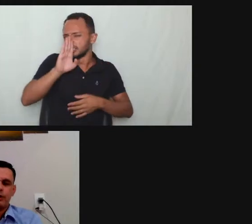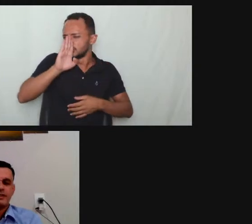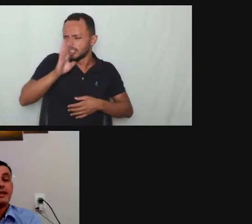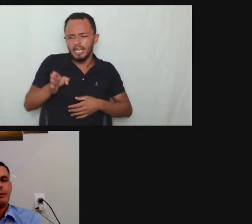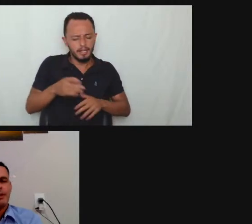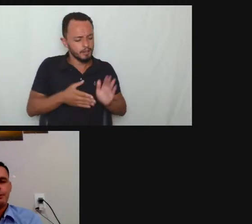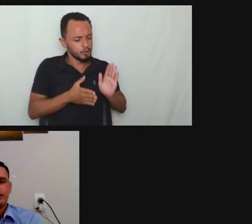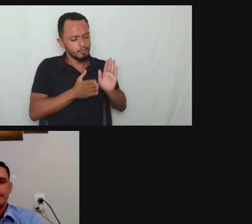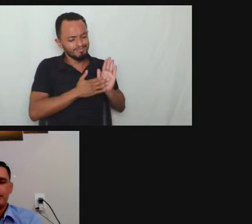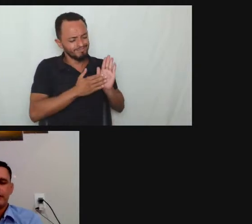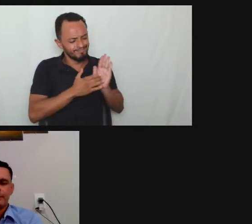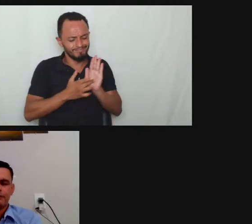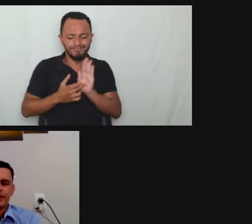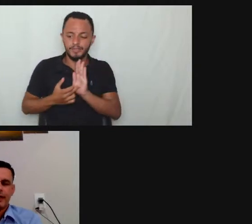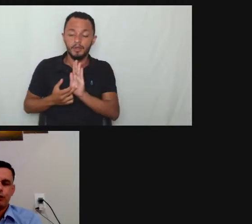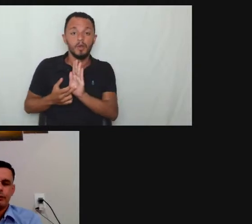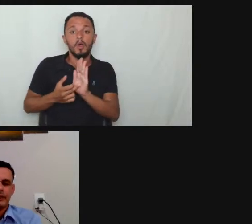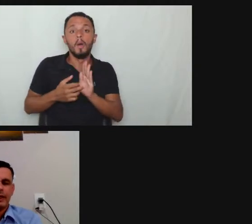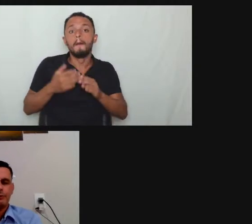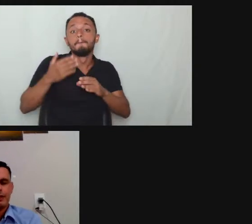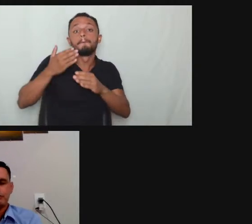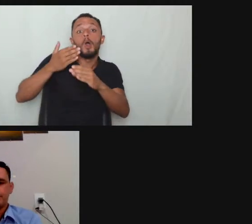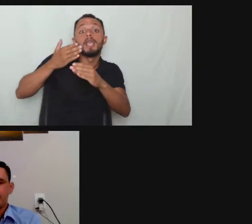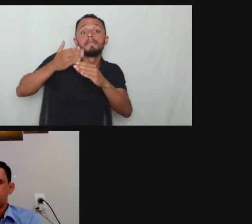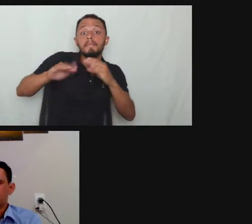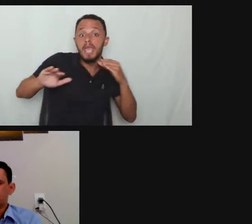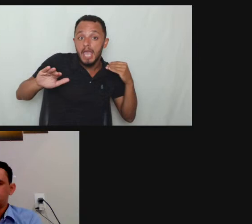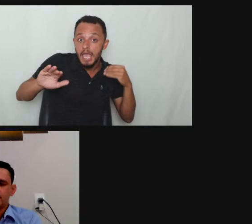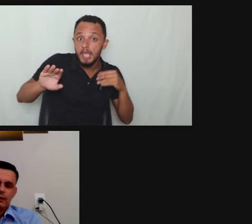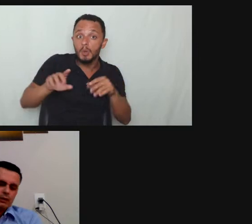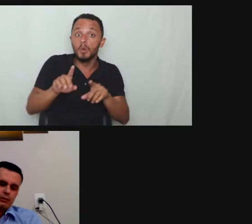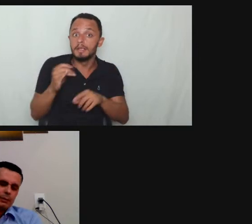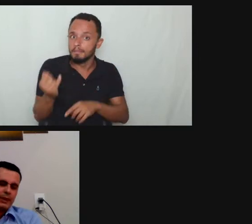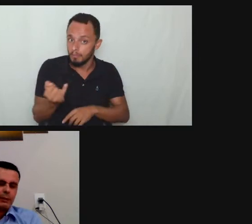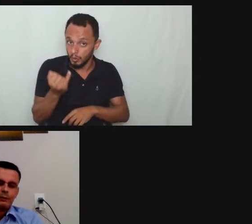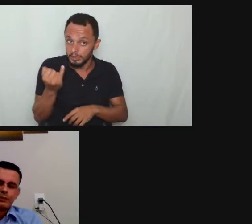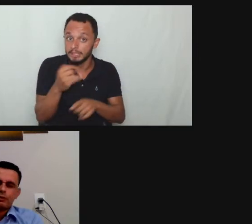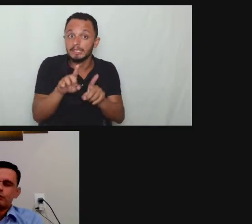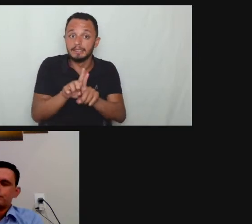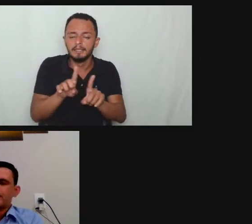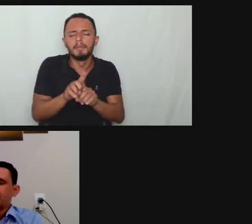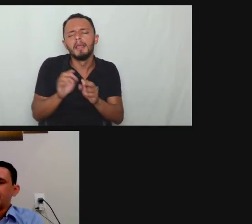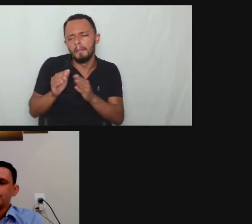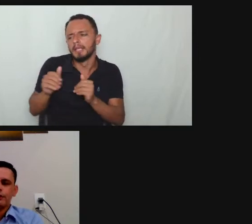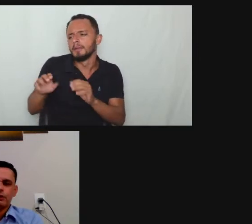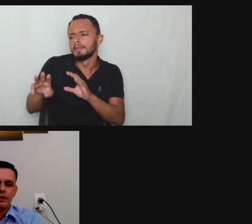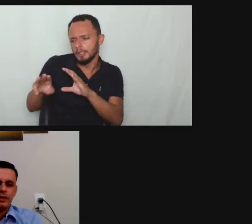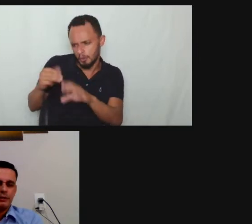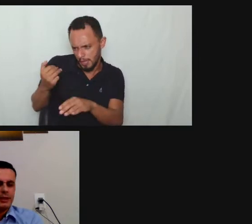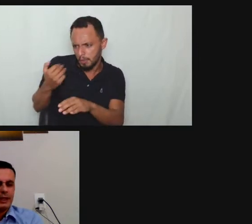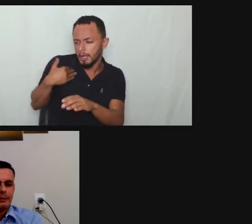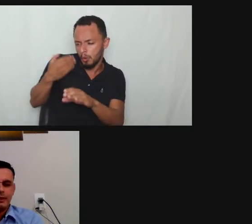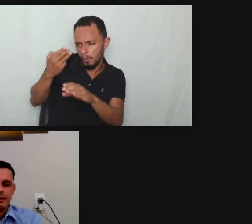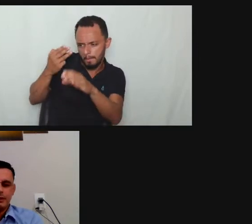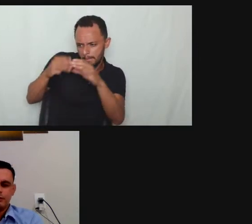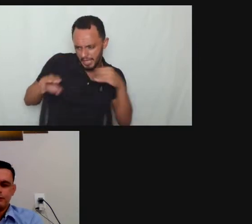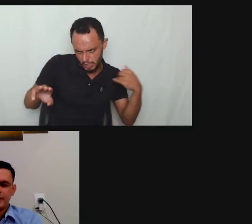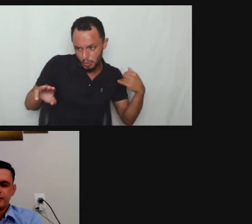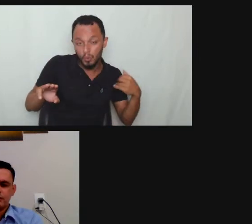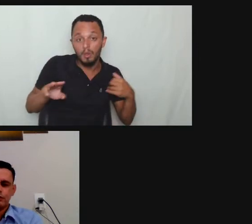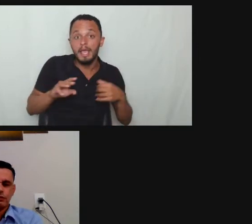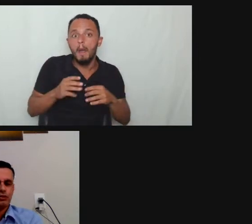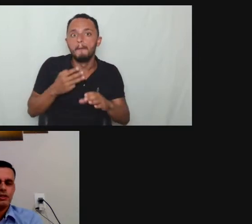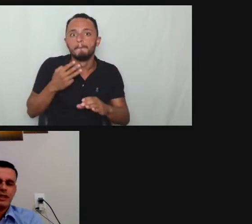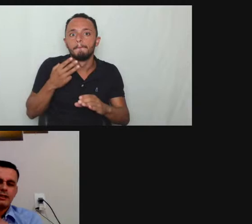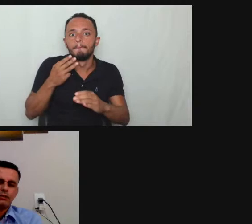mostrar encaminha por e-mail até para ficar documentado pede um e-mail do tratamento pessoal que tiver lá da ouvidoria encaminha